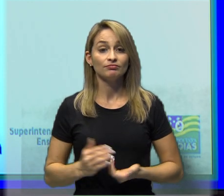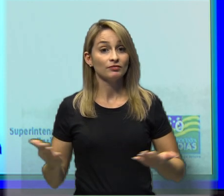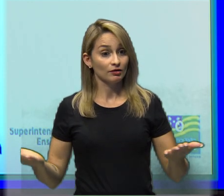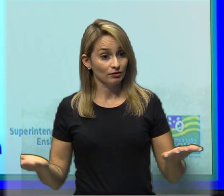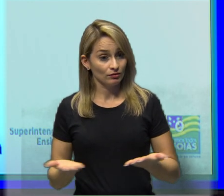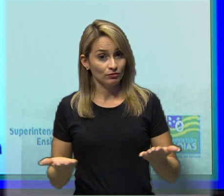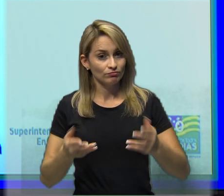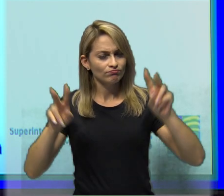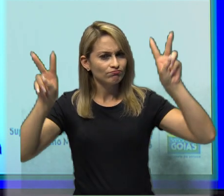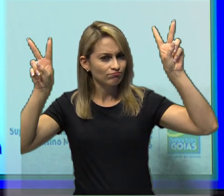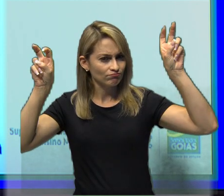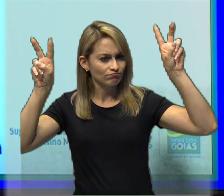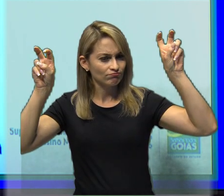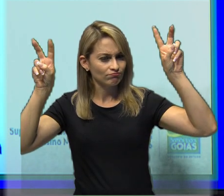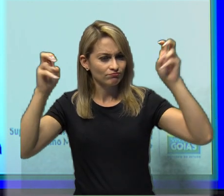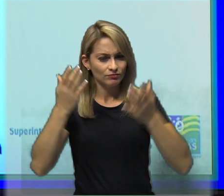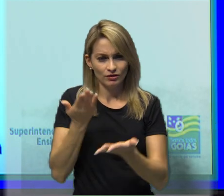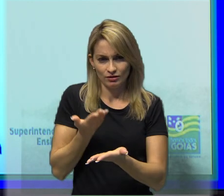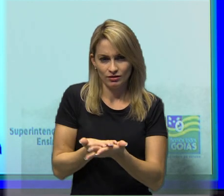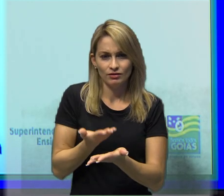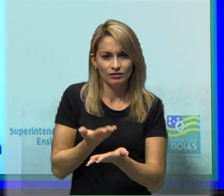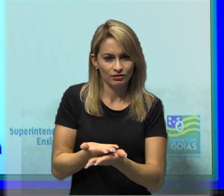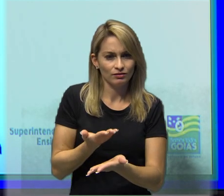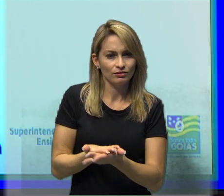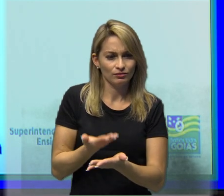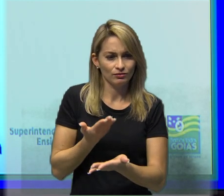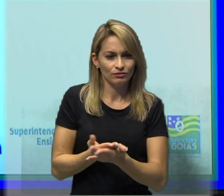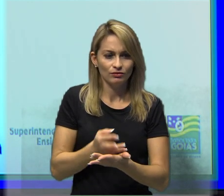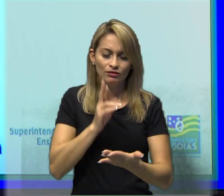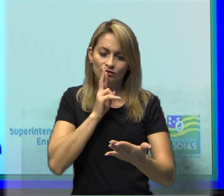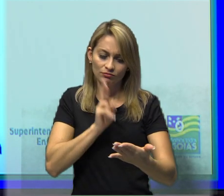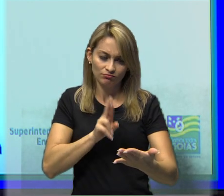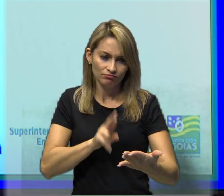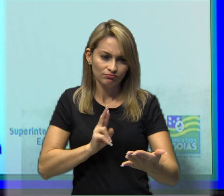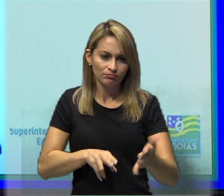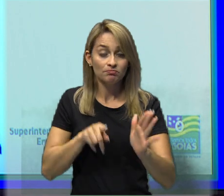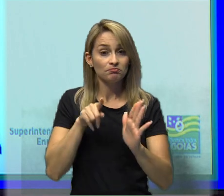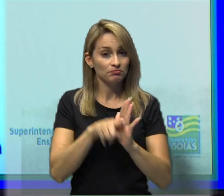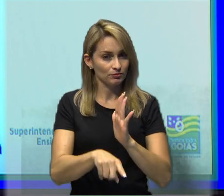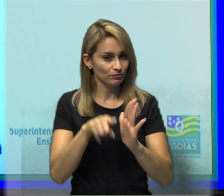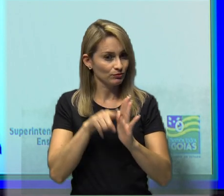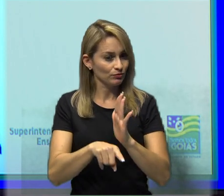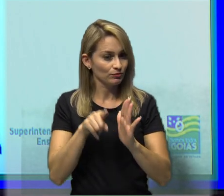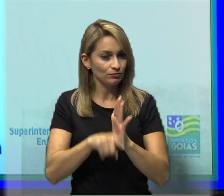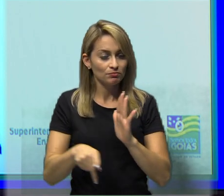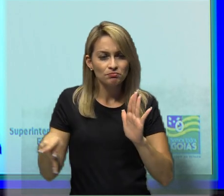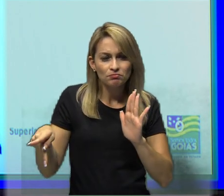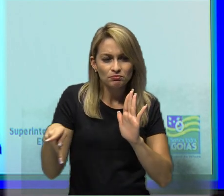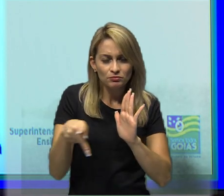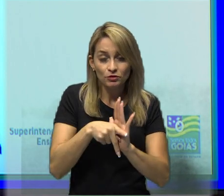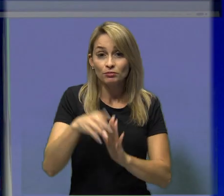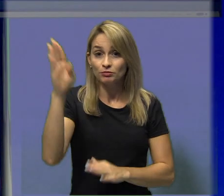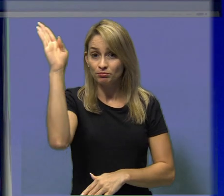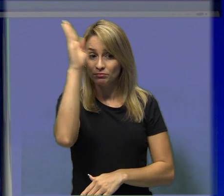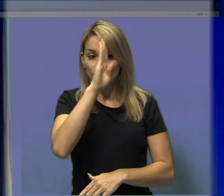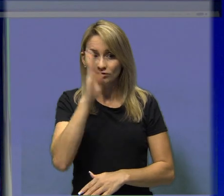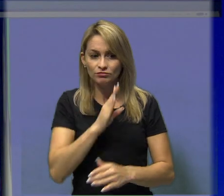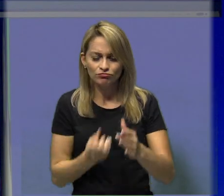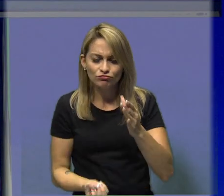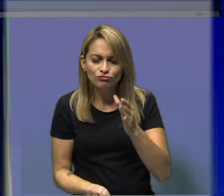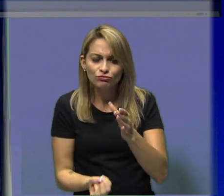expectativa da aula de hoje é resolver questões referentes ao Brasil Colônia.